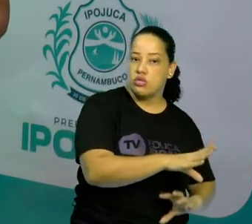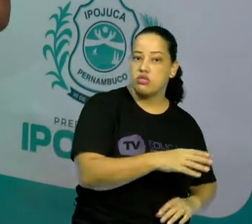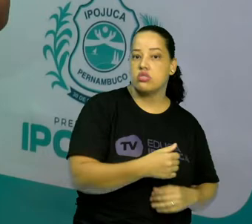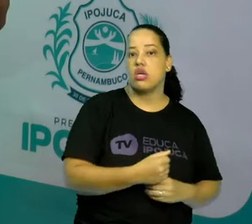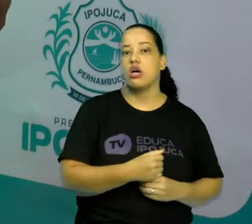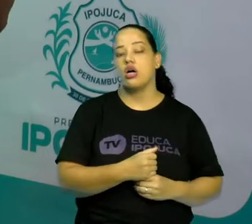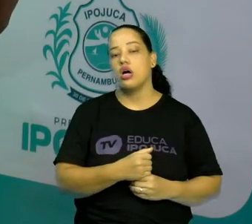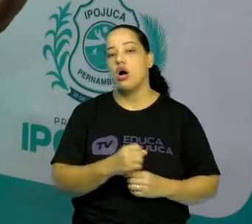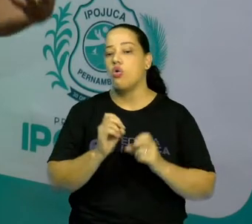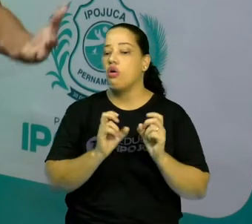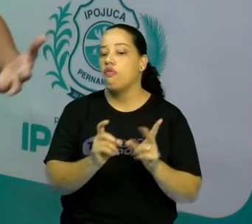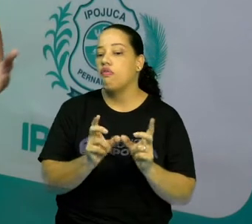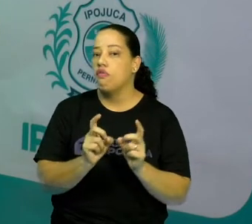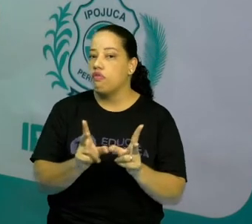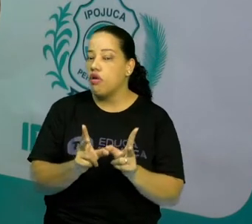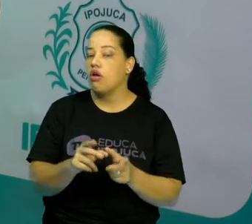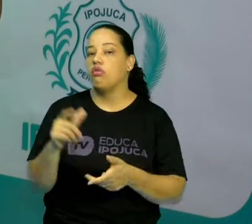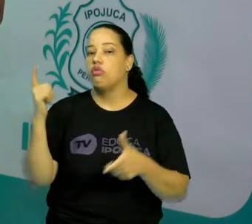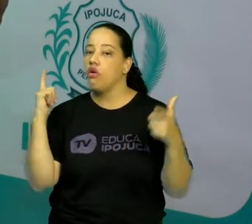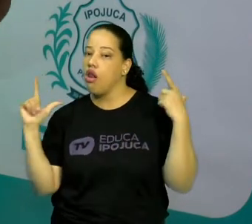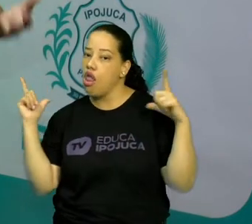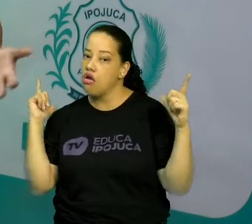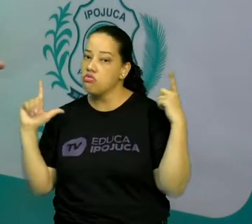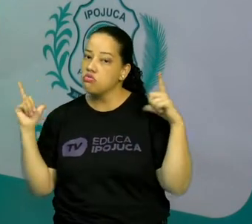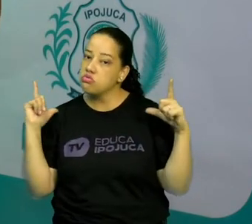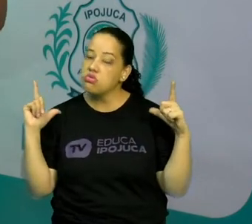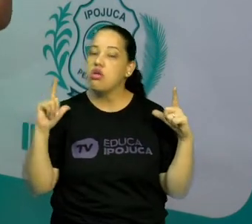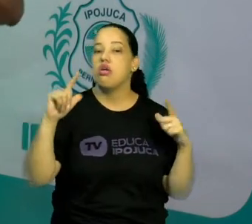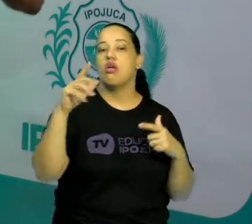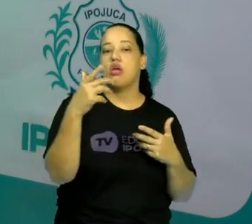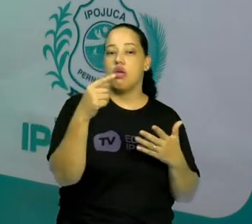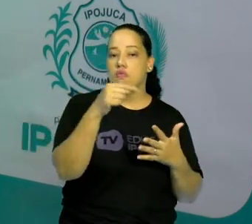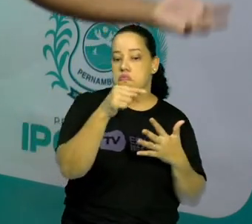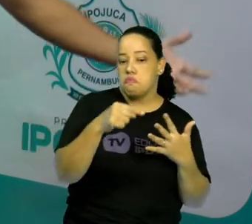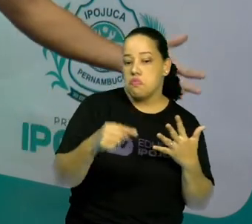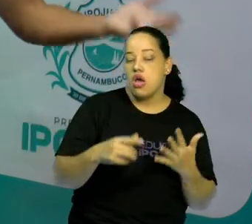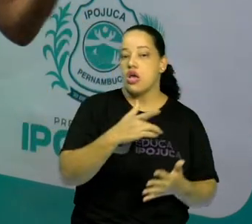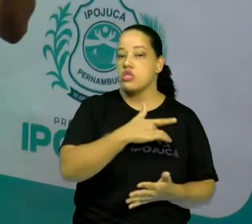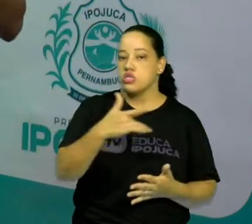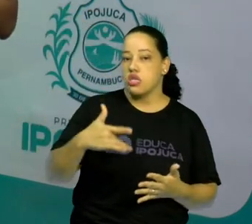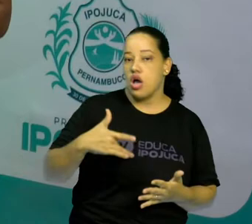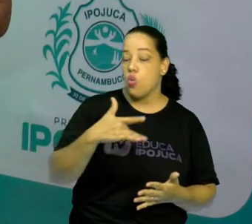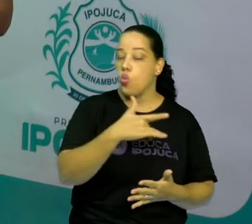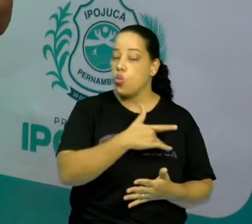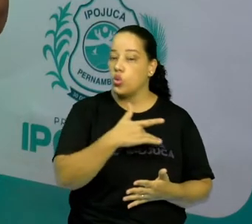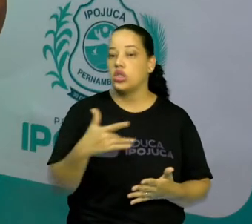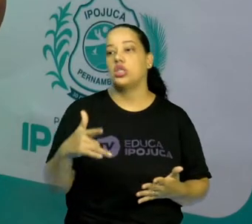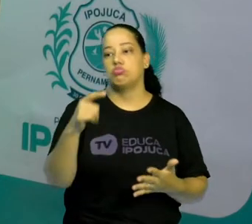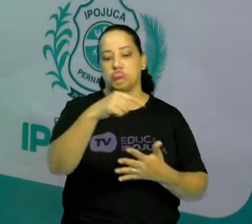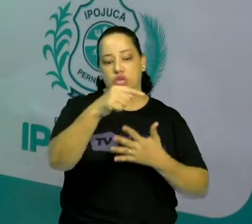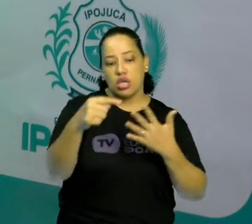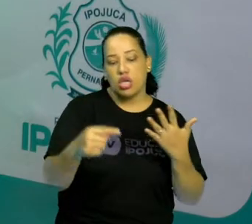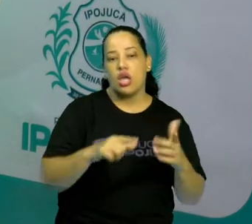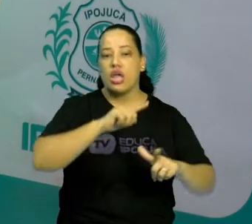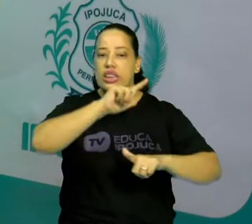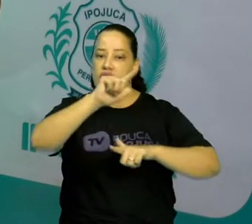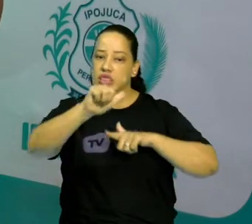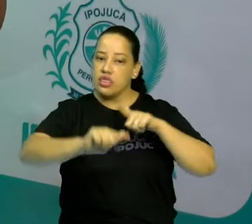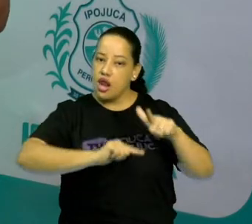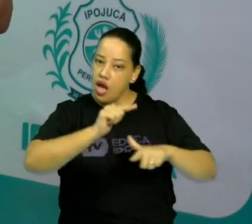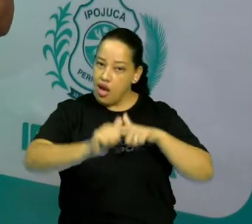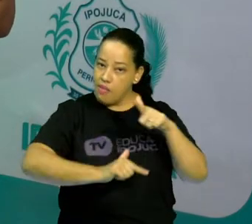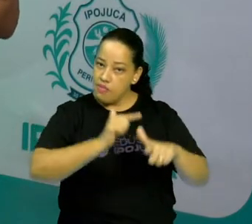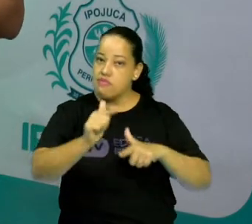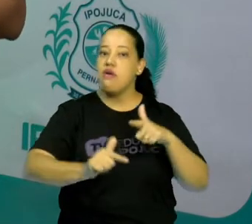da área comercial, da área do lazer, da área do entretenimento, da área da saúde, que trabalham especificamente com o